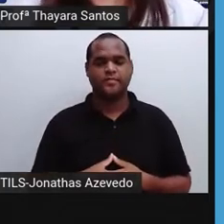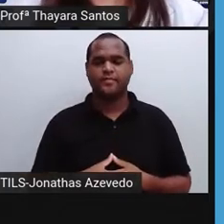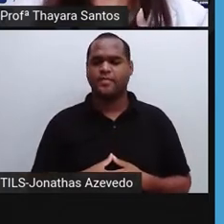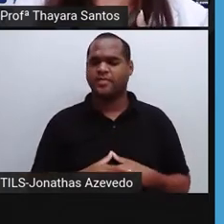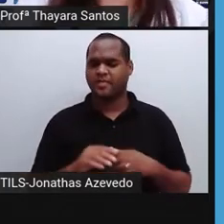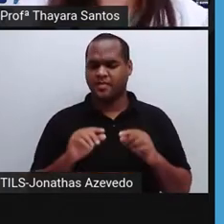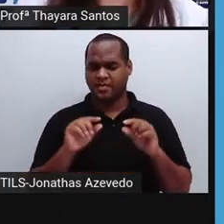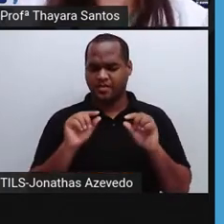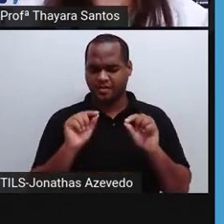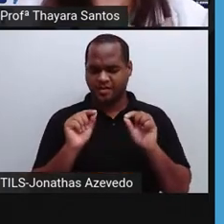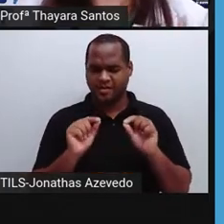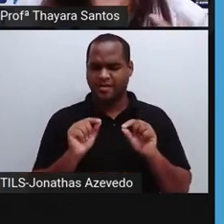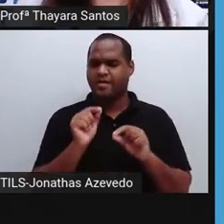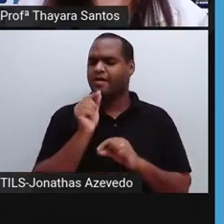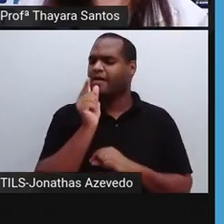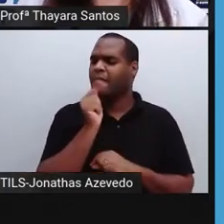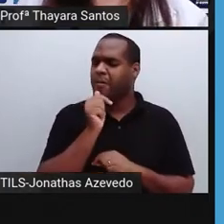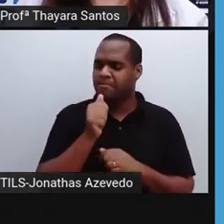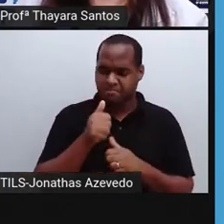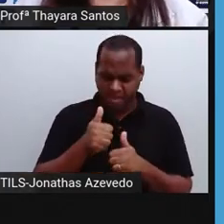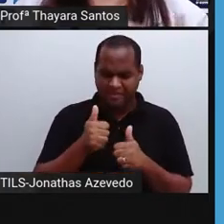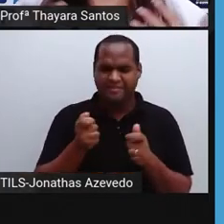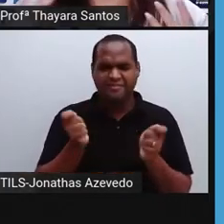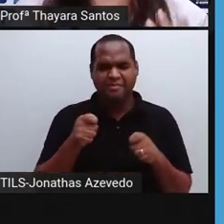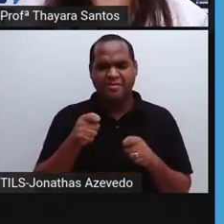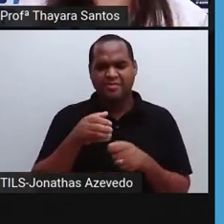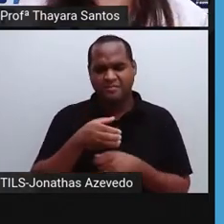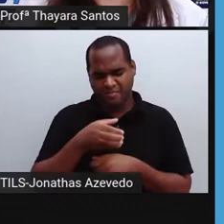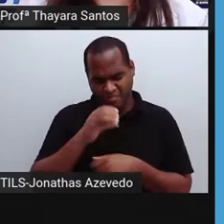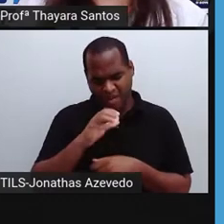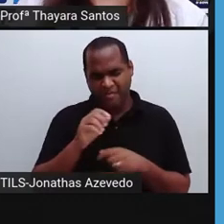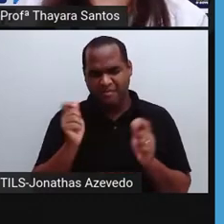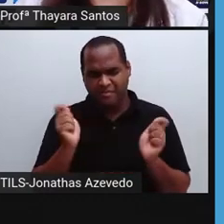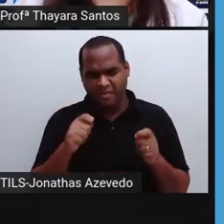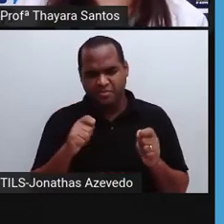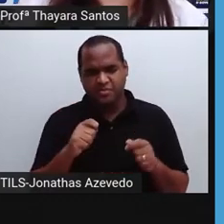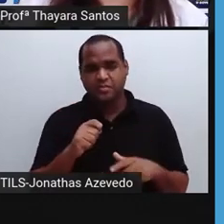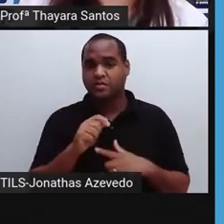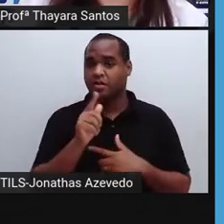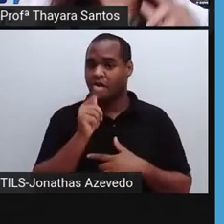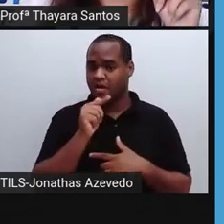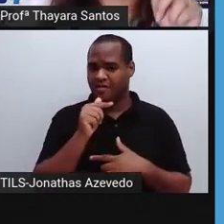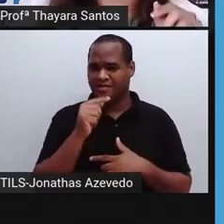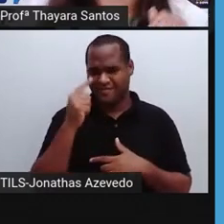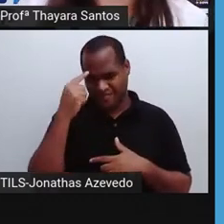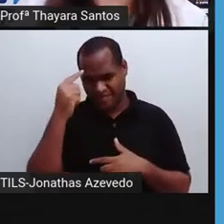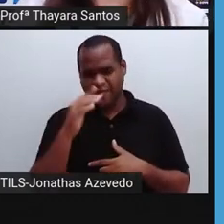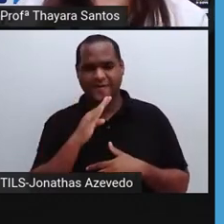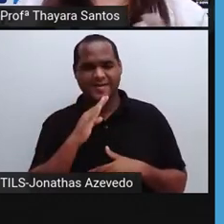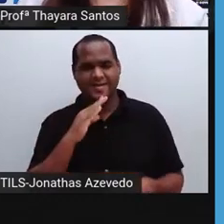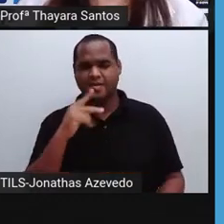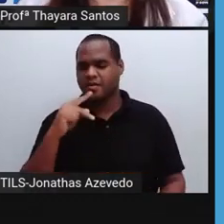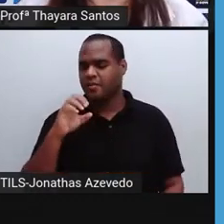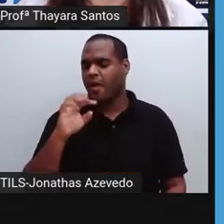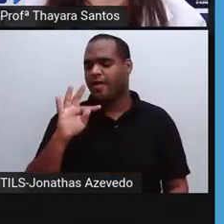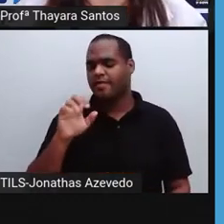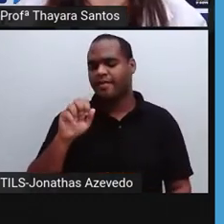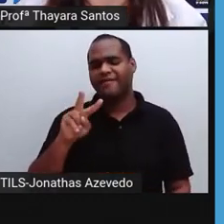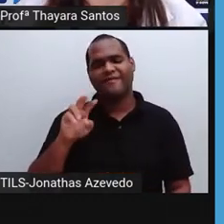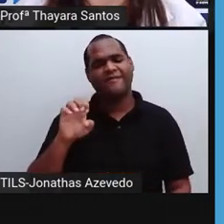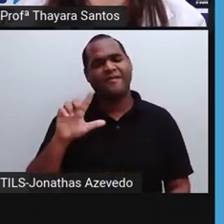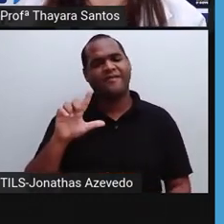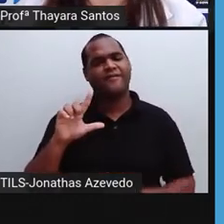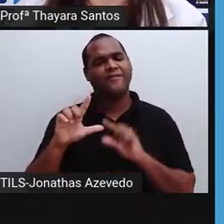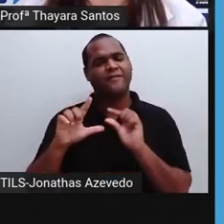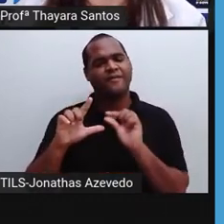E falando nisso, e a água potável? O que quer dizer água potável? Vocês já ouviram falar nisso? Acho que vocês já ouviram falar. Mas será que vocês sabem